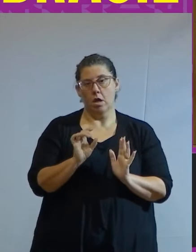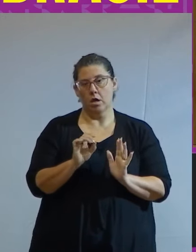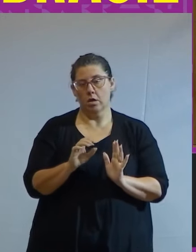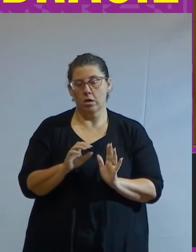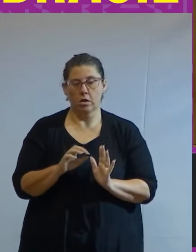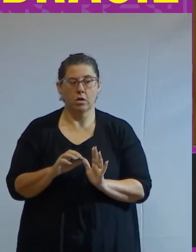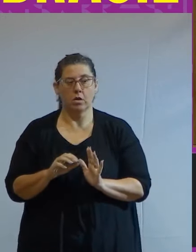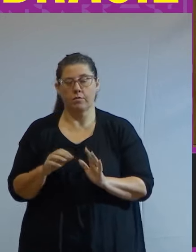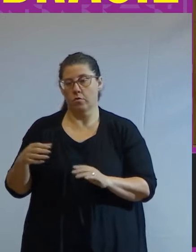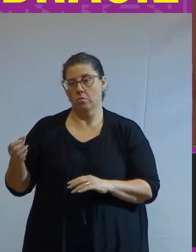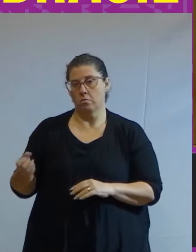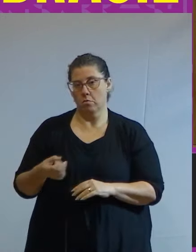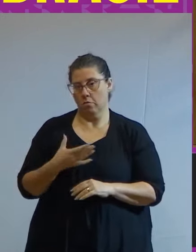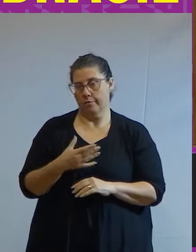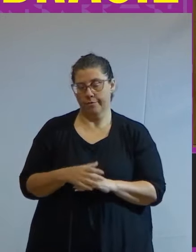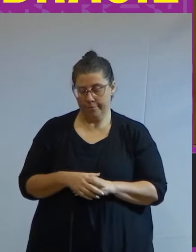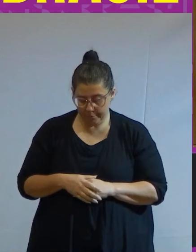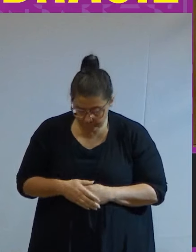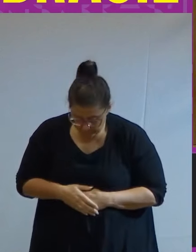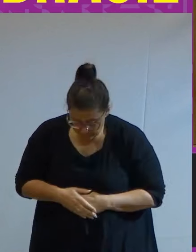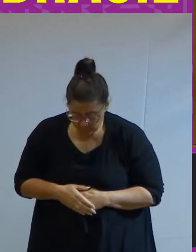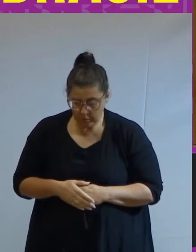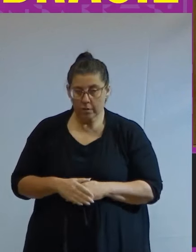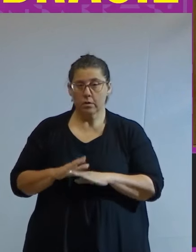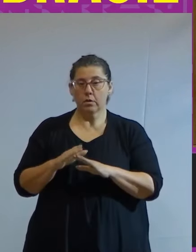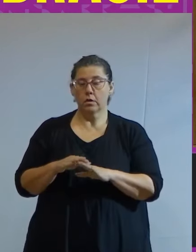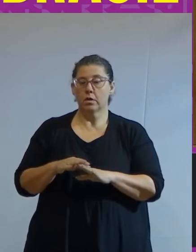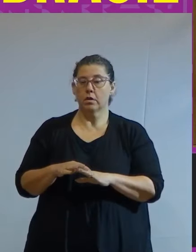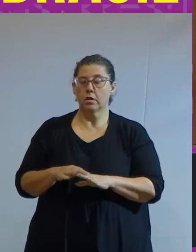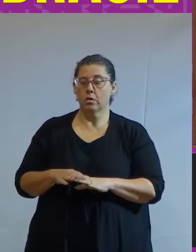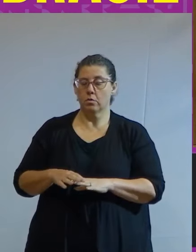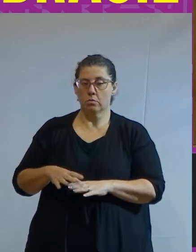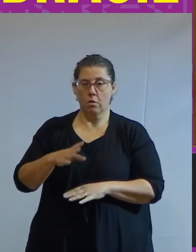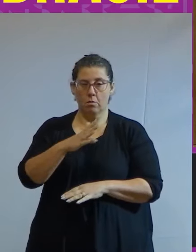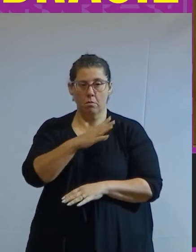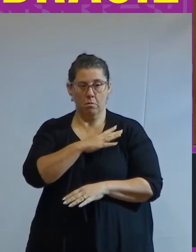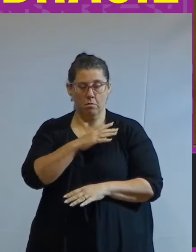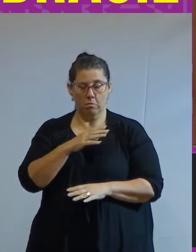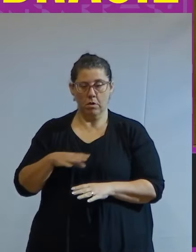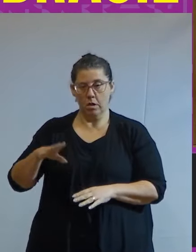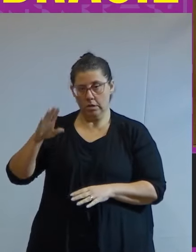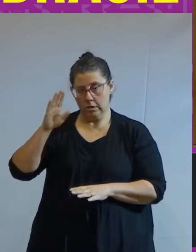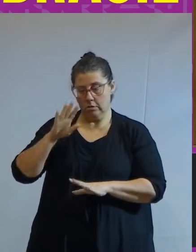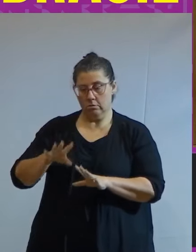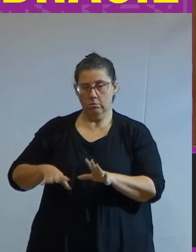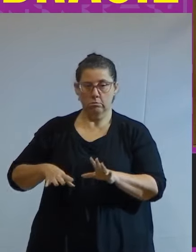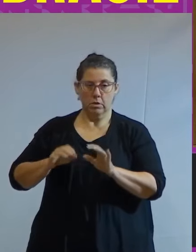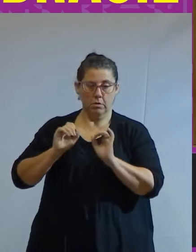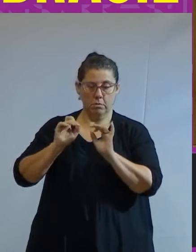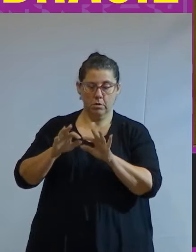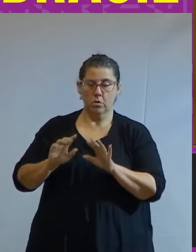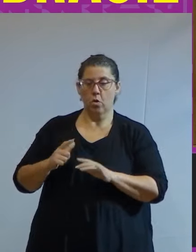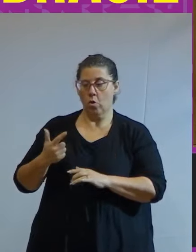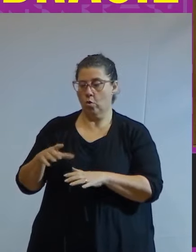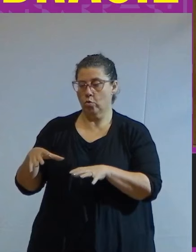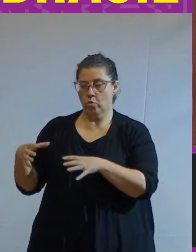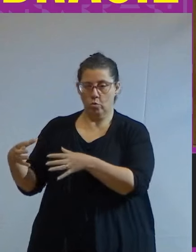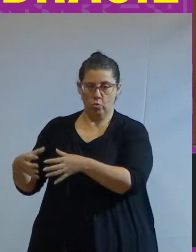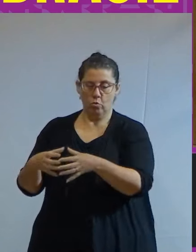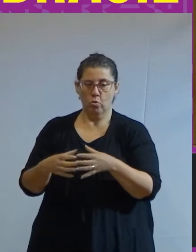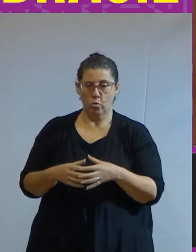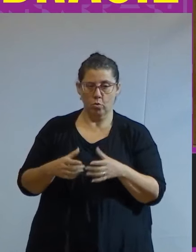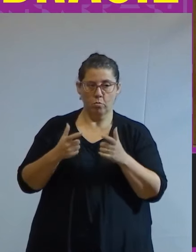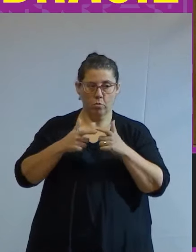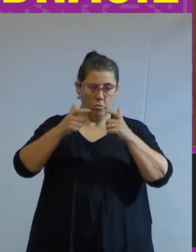aspas modernizou-se. Sob as bênçãos do exército houve importante troca de comando da monarquia